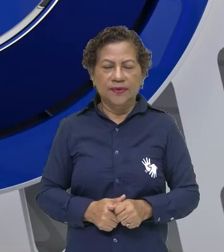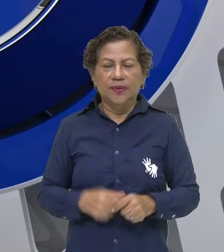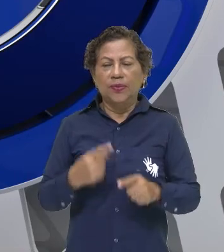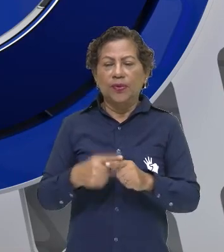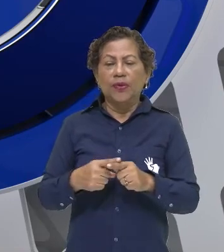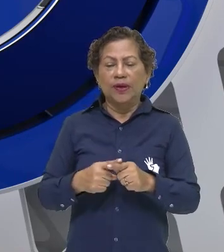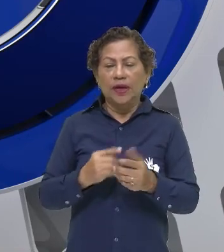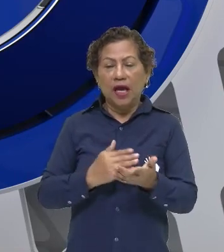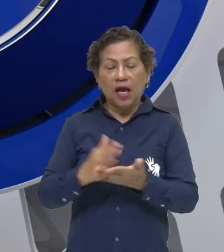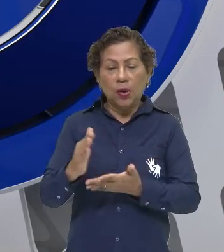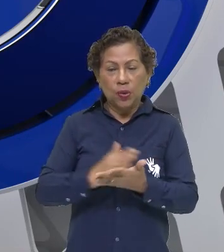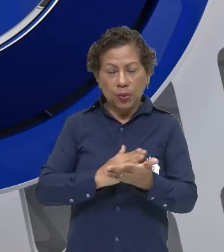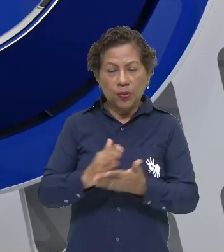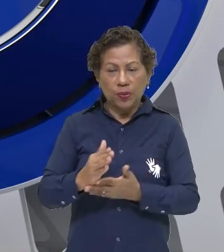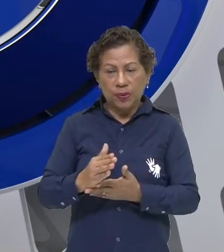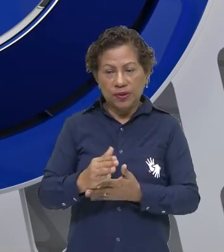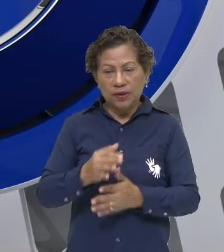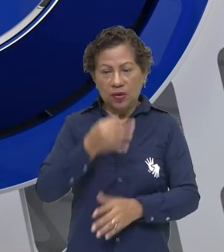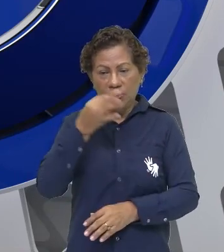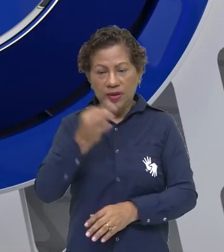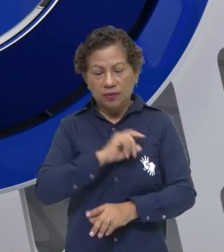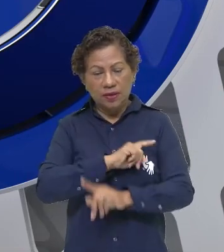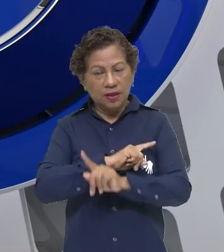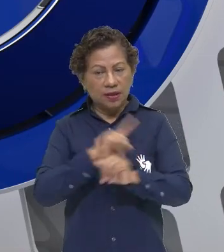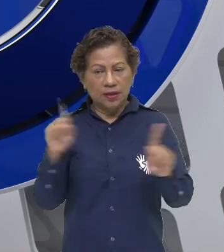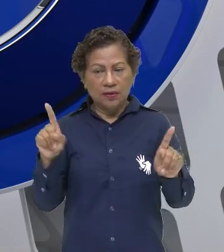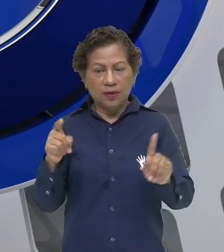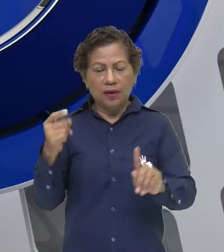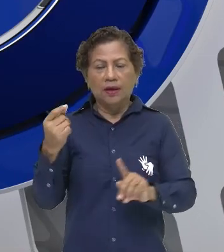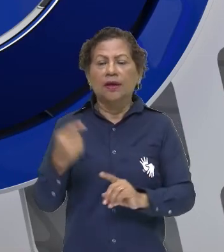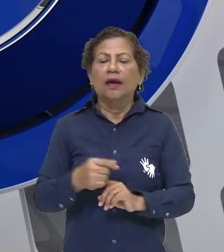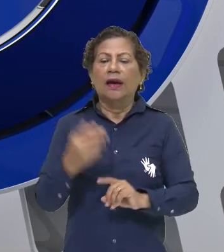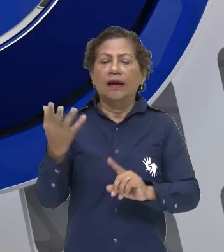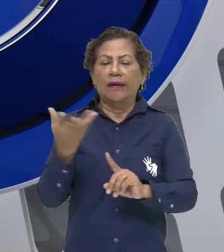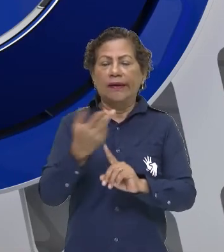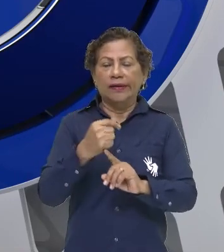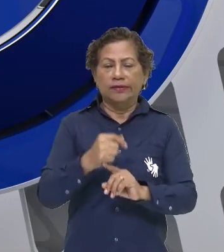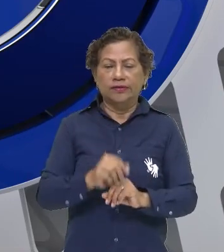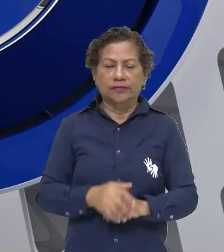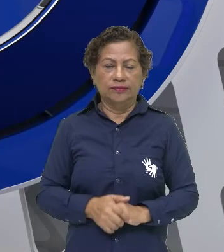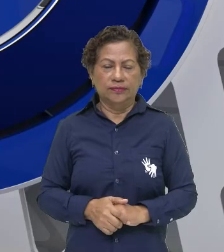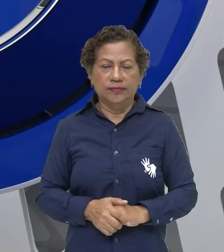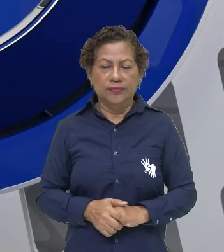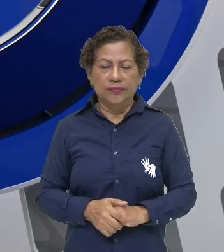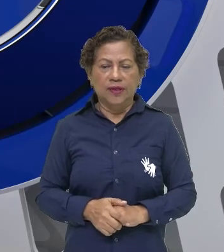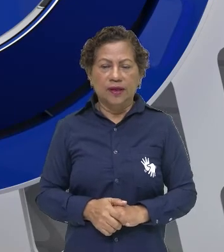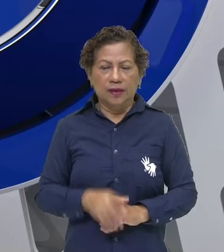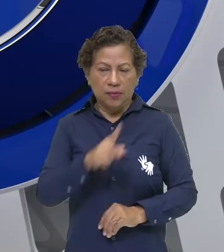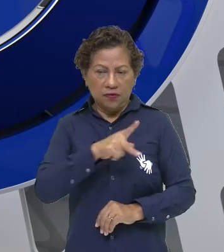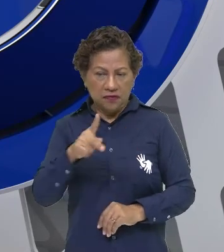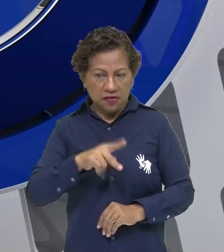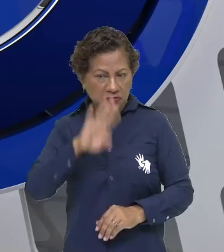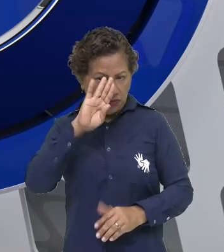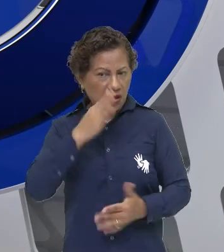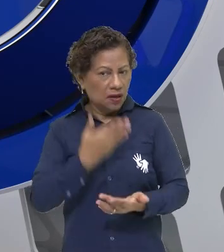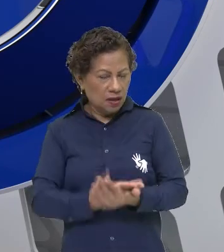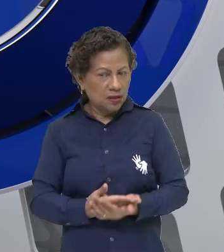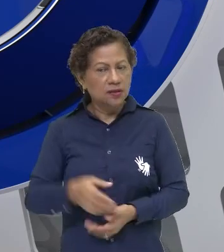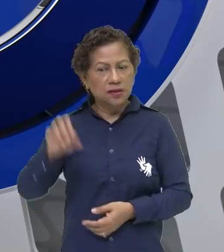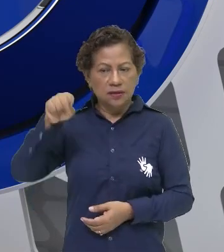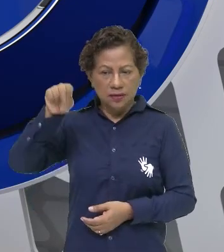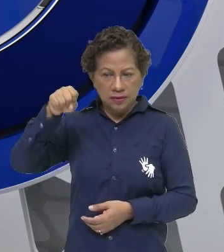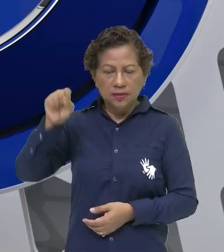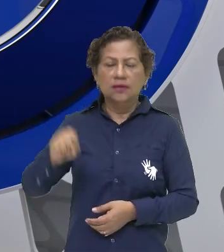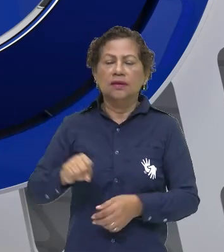arte. Eu considero. Dentro da lógica, dentro dos conceitos que eu li, eu considero sim,